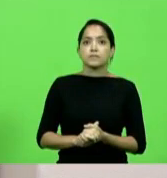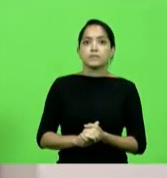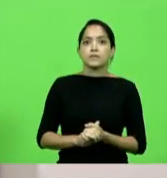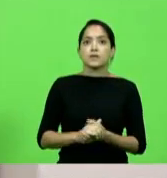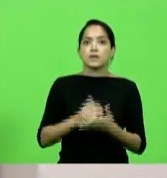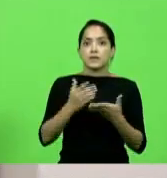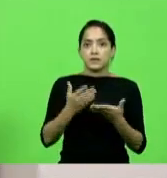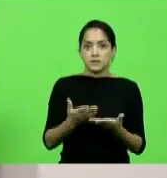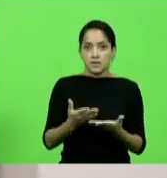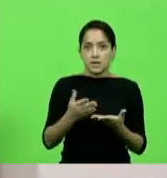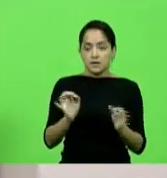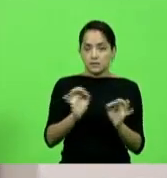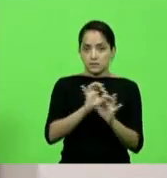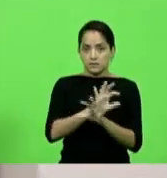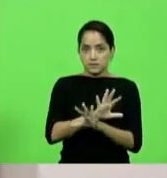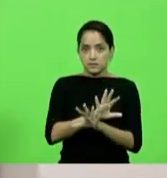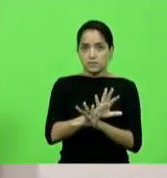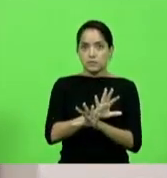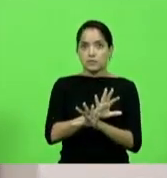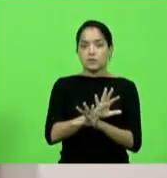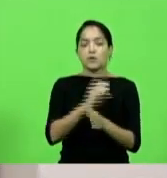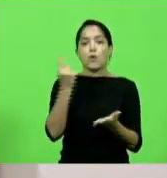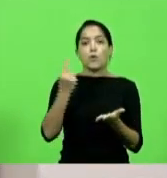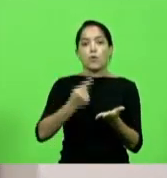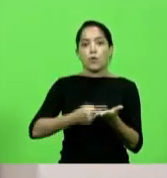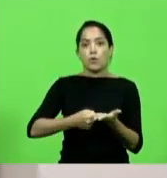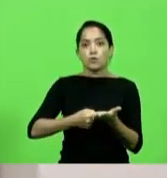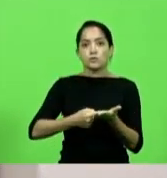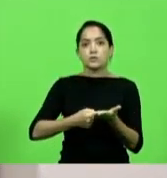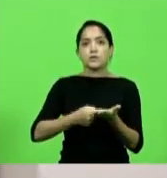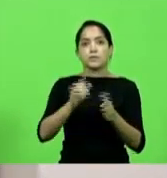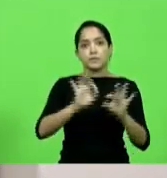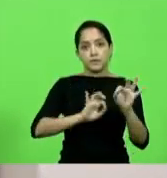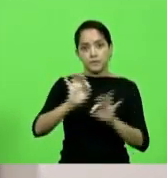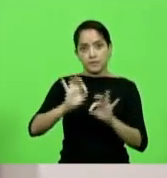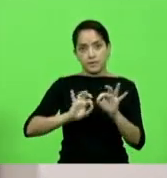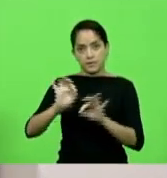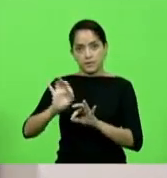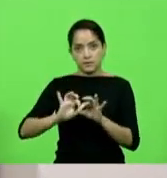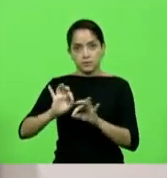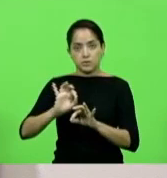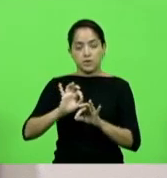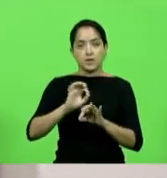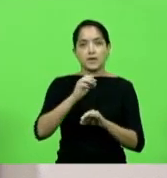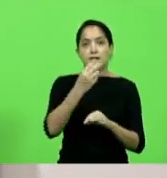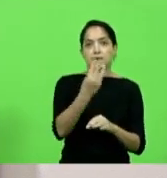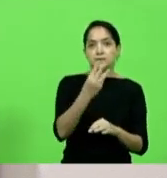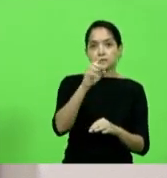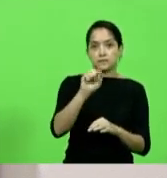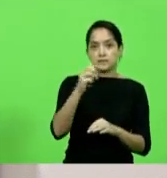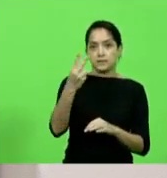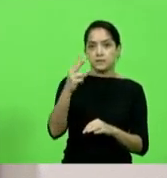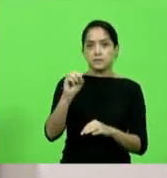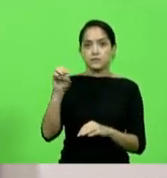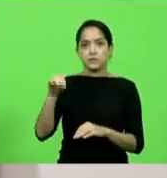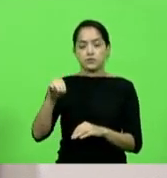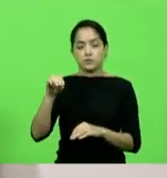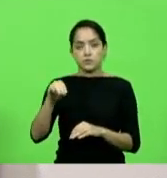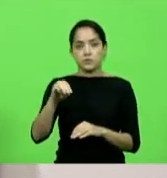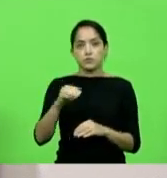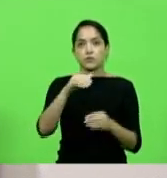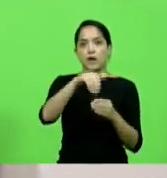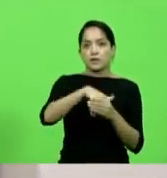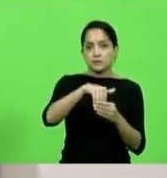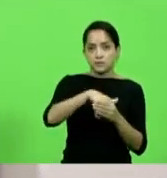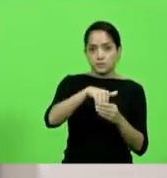declarou encerrada a sessão, convocando outra preparatória para as 15 horas e 20 minutos para a eleição